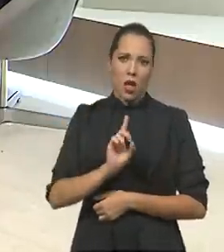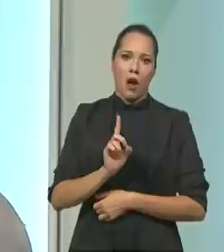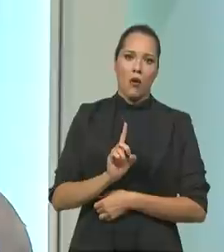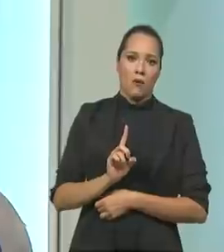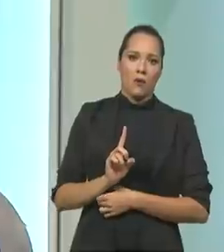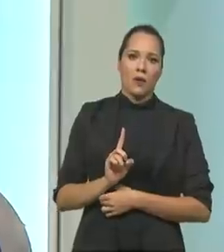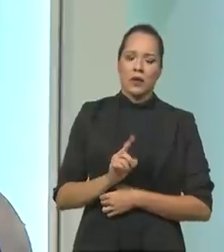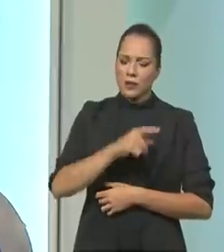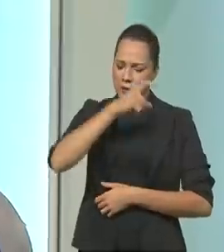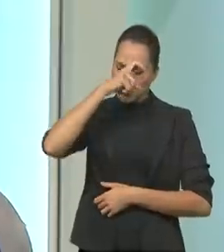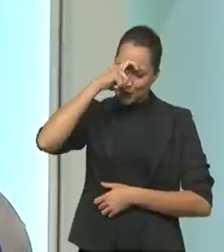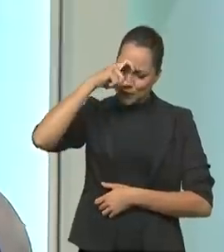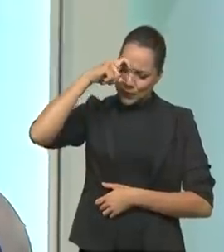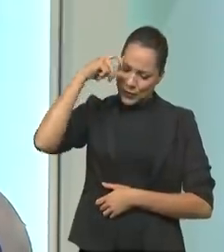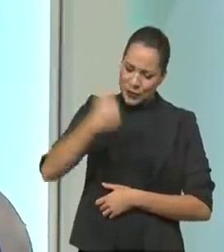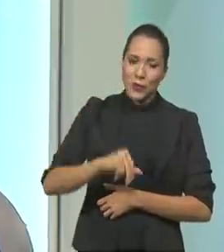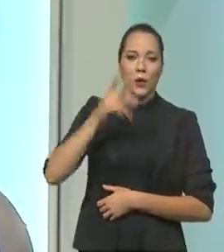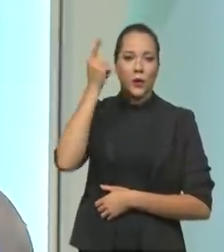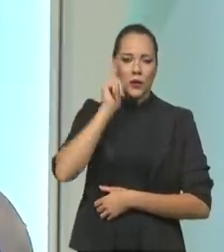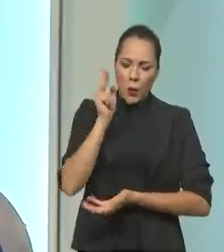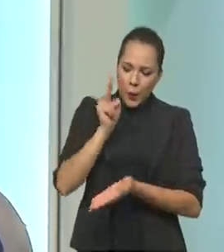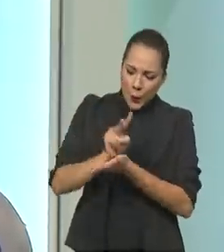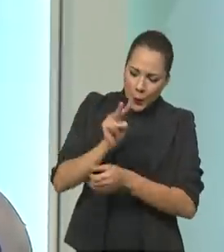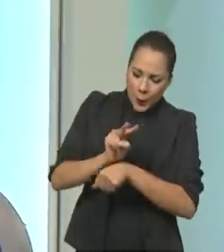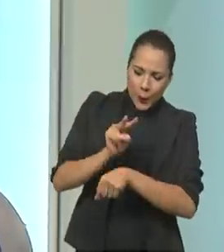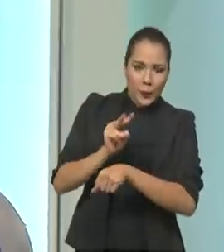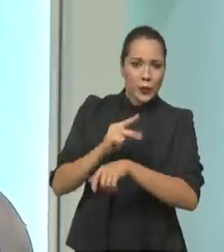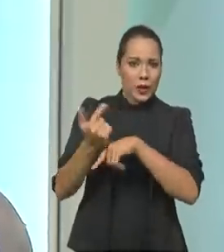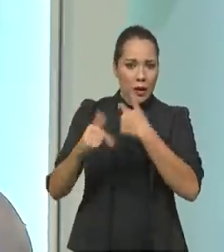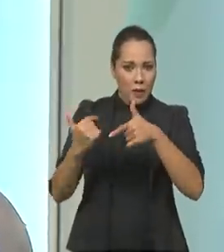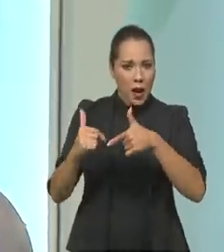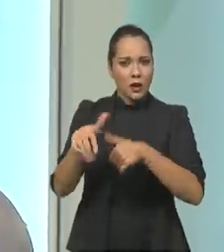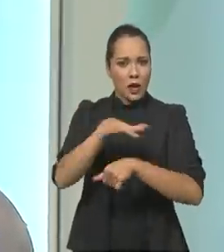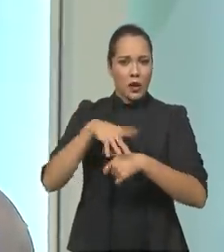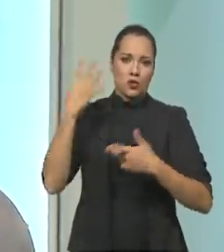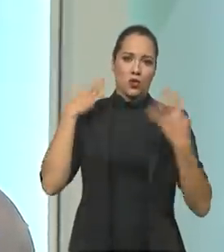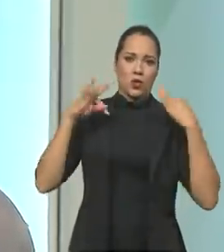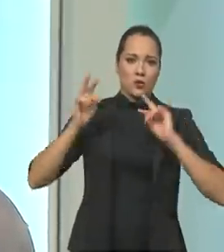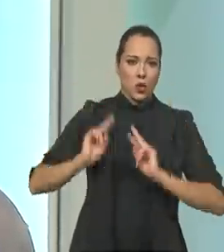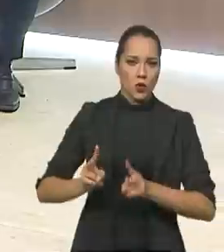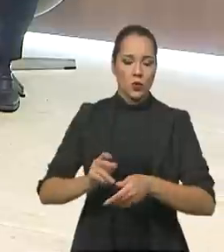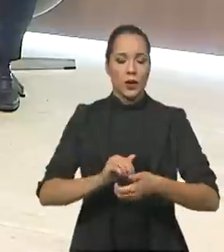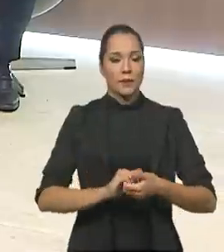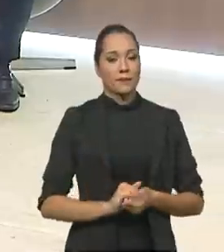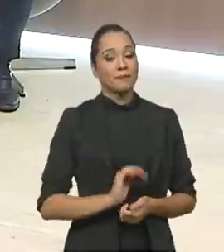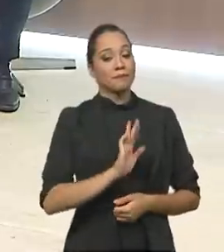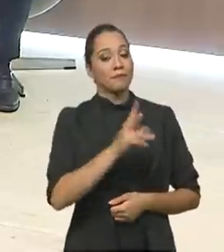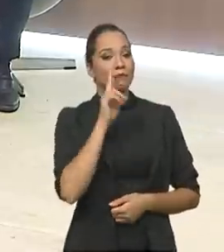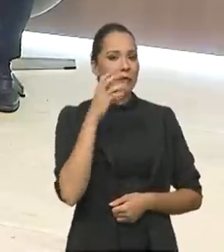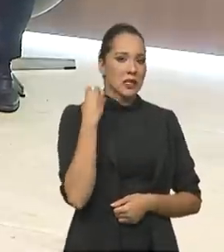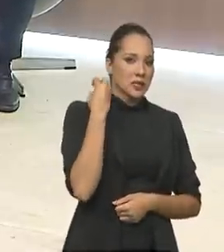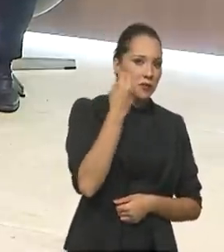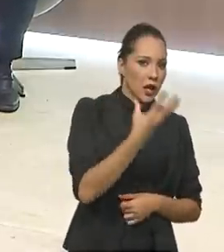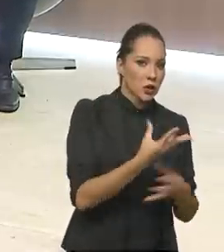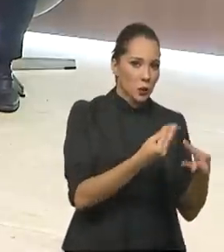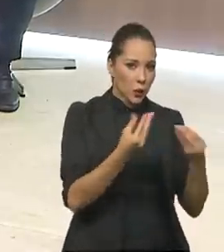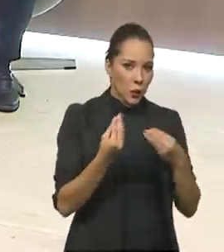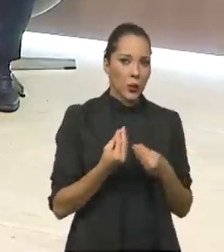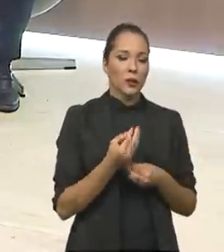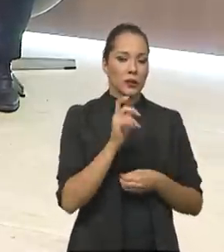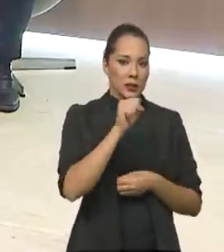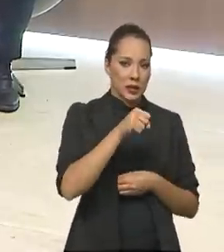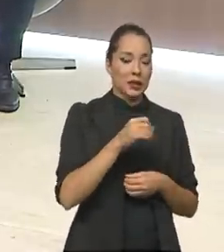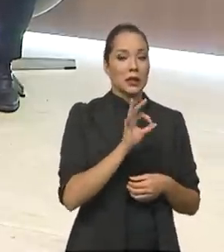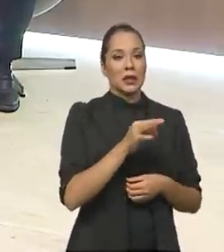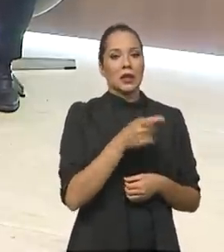duras penas, manter a grande maioria dos empregos no setor do turismo. Agora, o senhor viaja muito pela função do senhor,